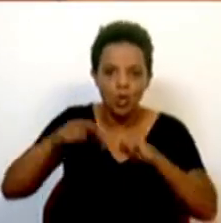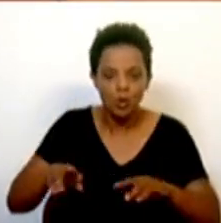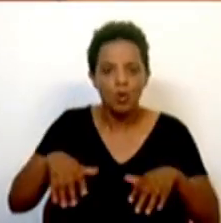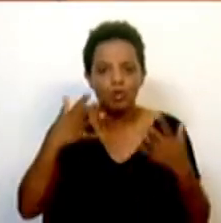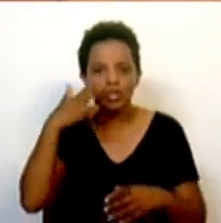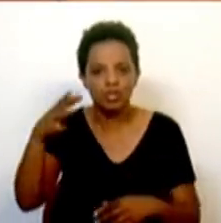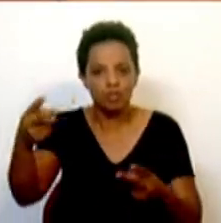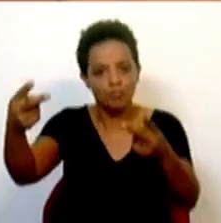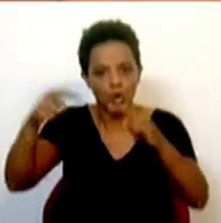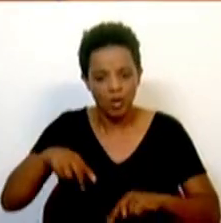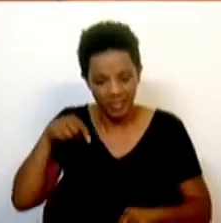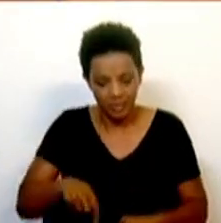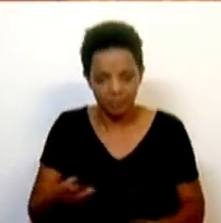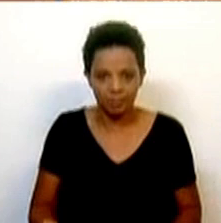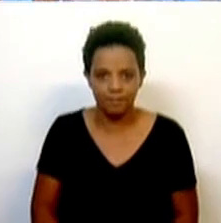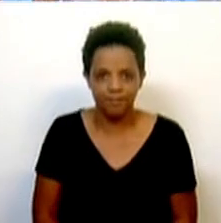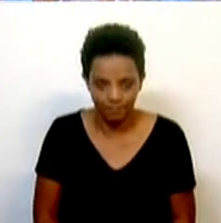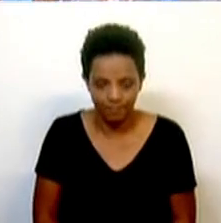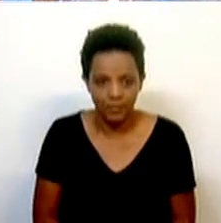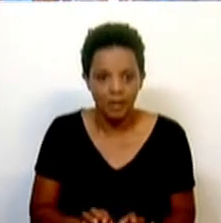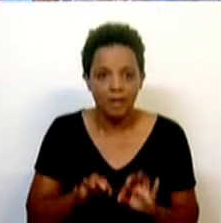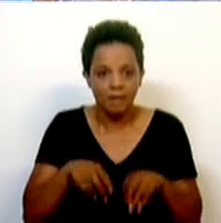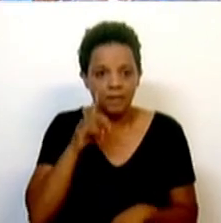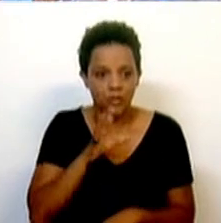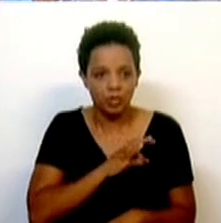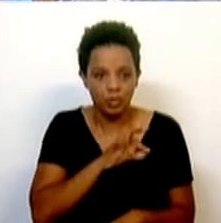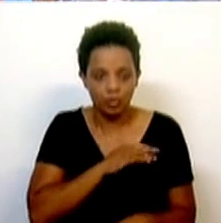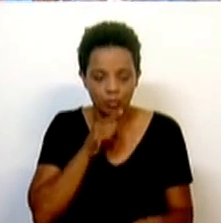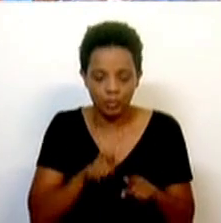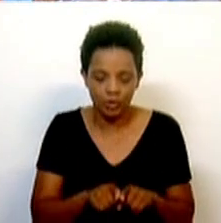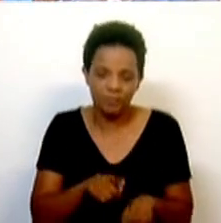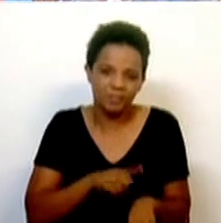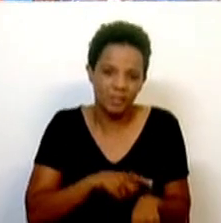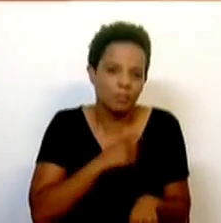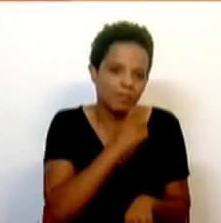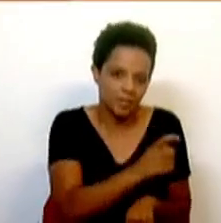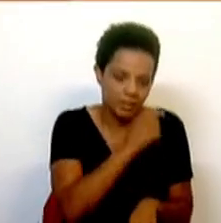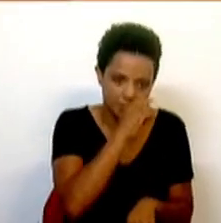questão de estrangeiros aqui. Termino, senhoras e senhores deputados, termino, senhor